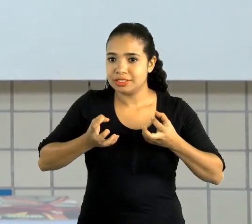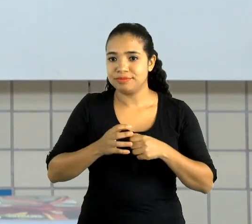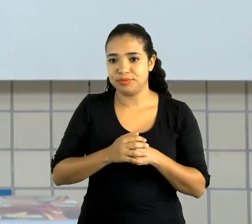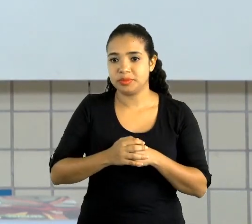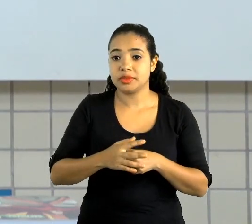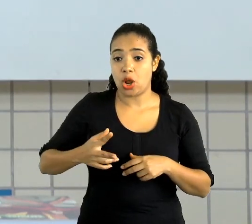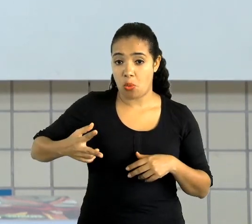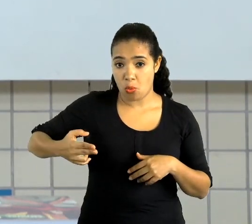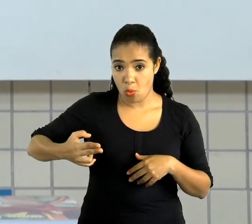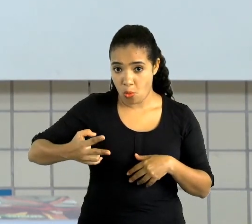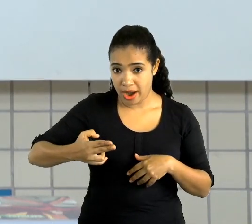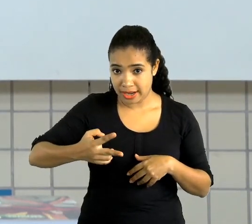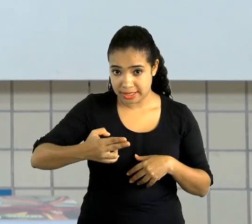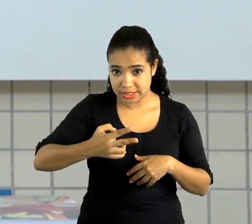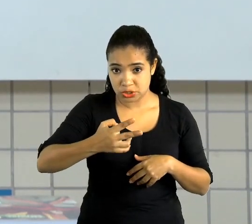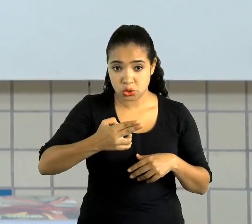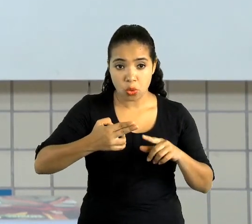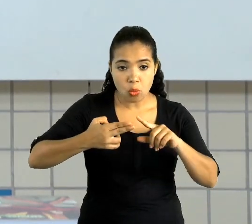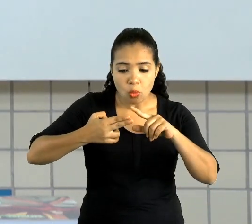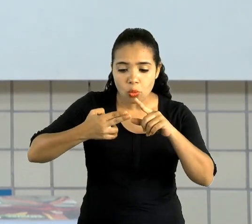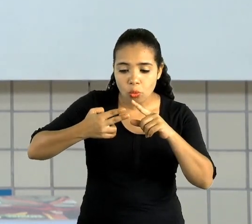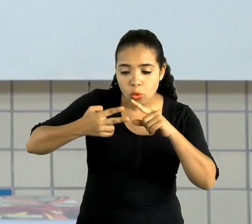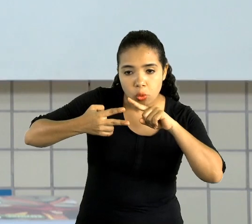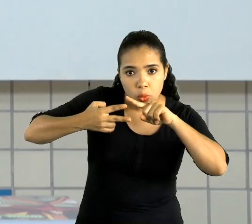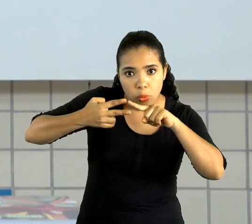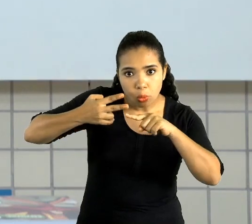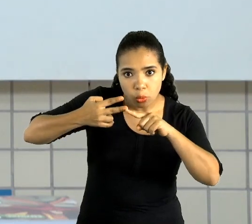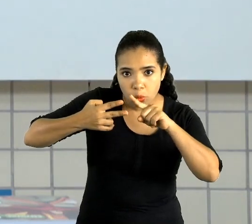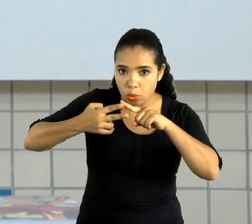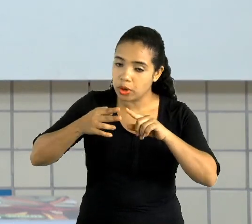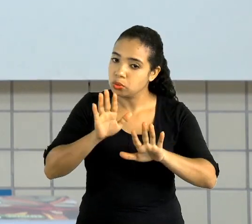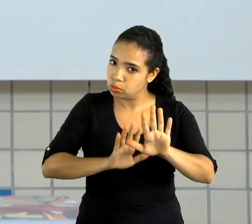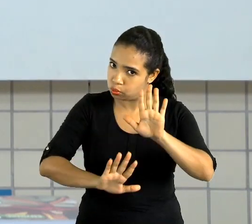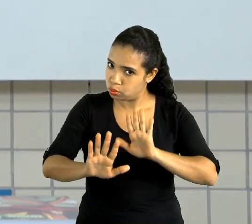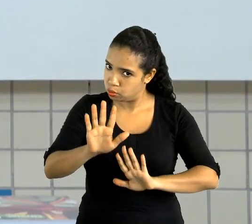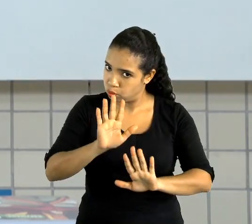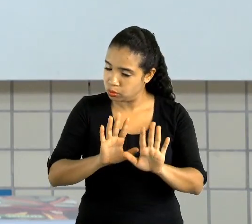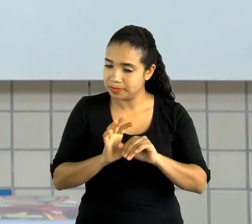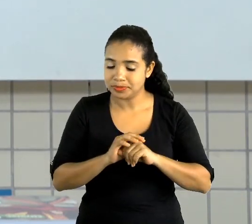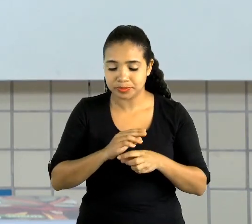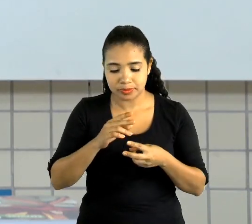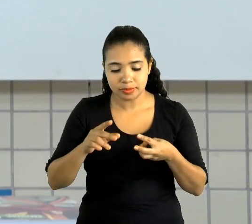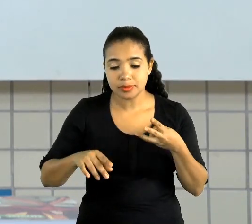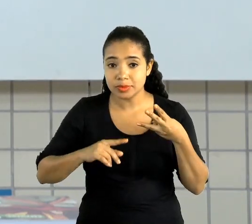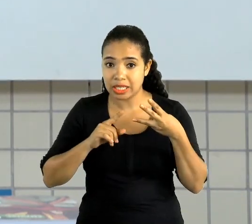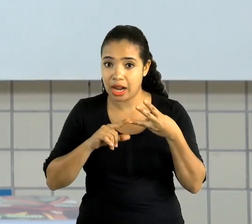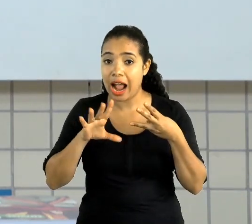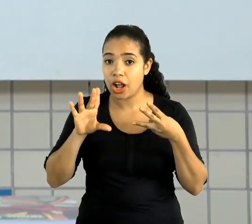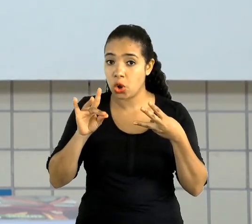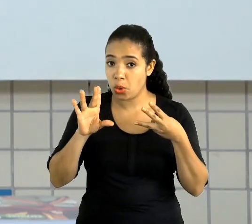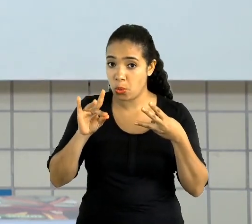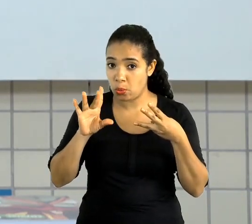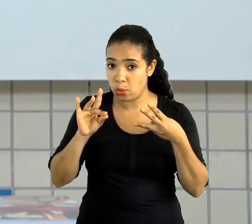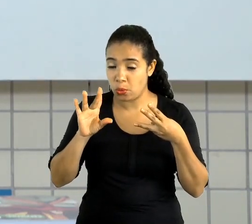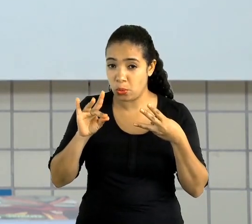sem ponta, para não correr o risco da gente se machucar. Uma cola branca,